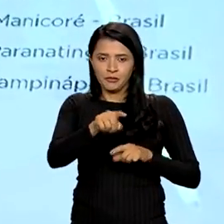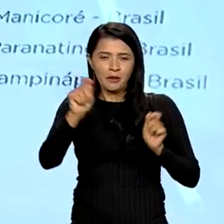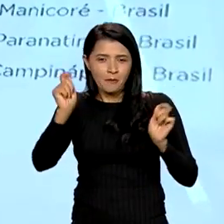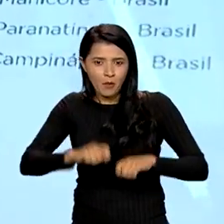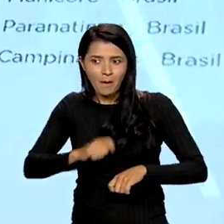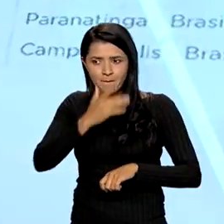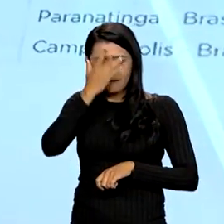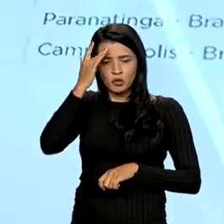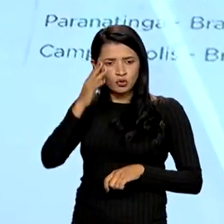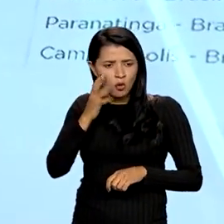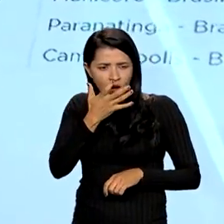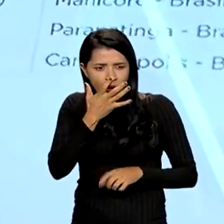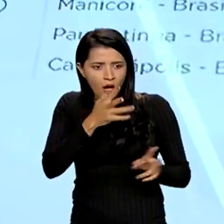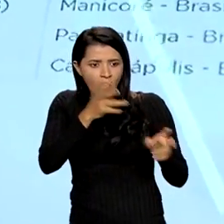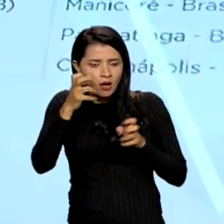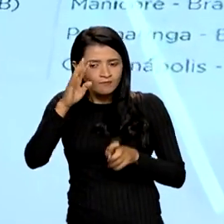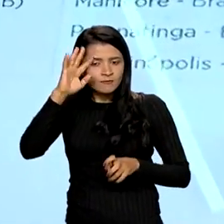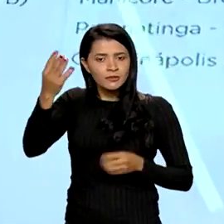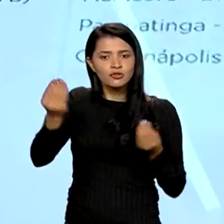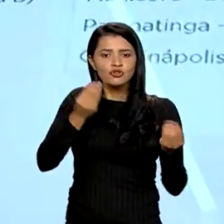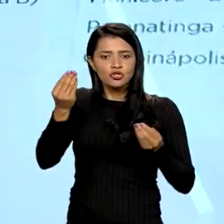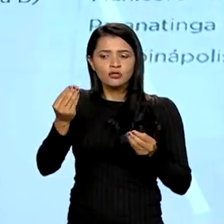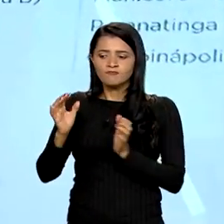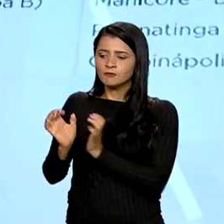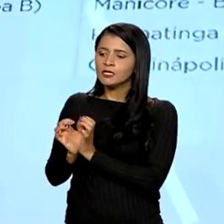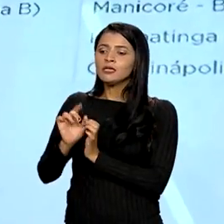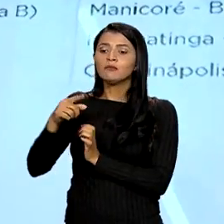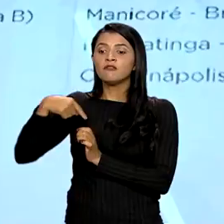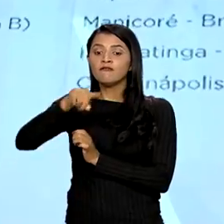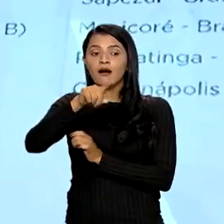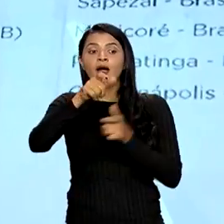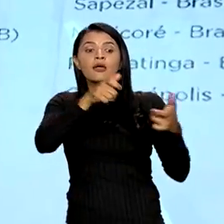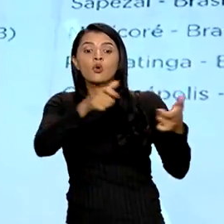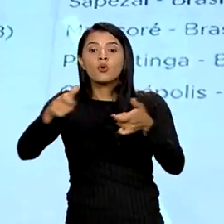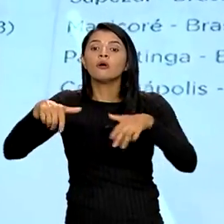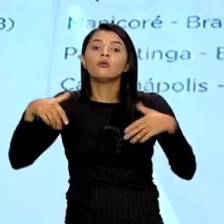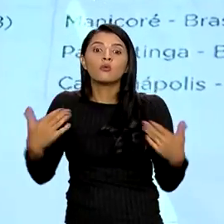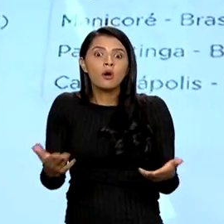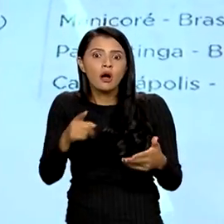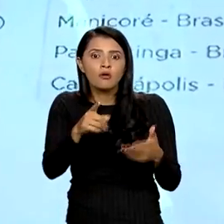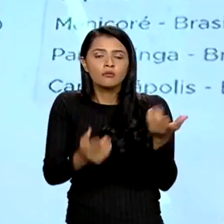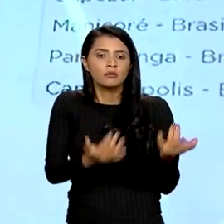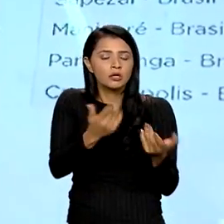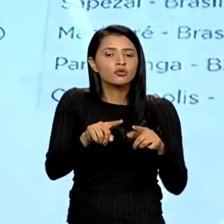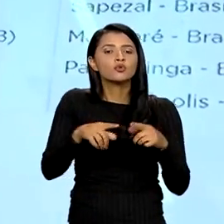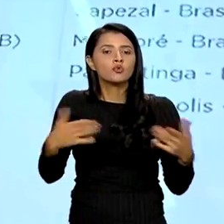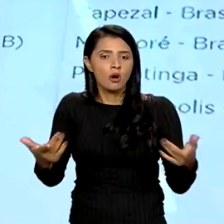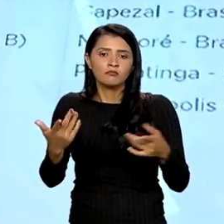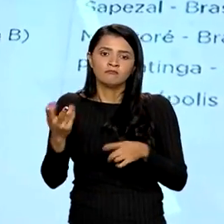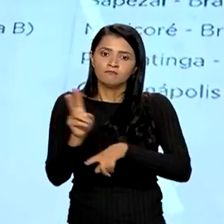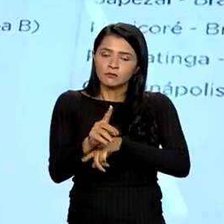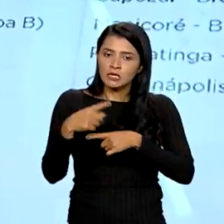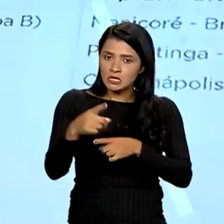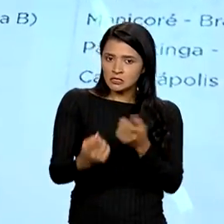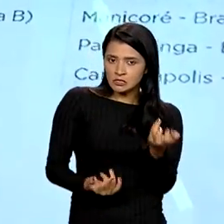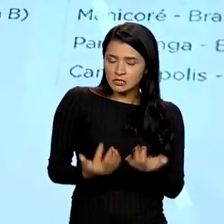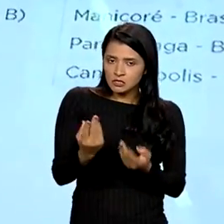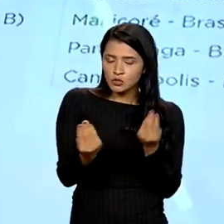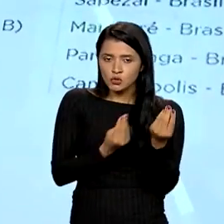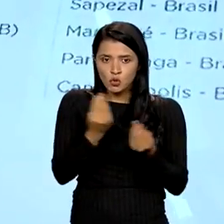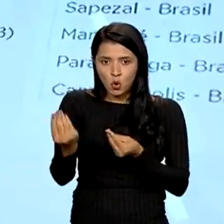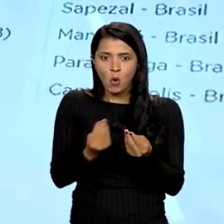tomador de decisão na ponta, decidir para que equipes ele vai mandar, para onde ele vai mandar para combater esses incêndios através dos